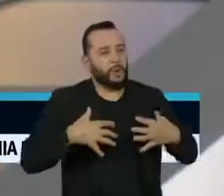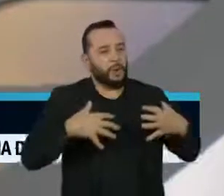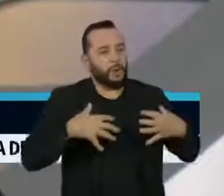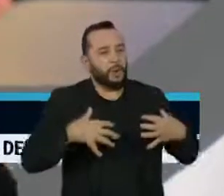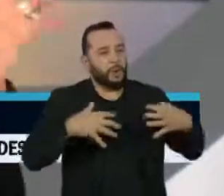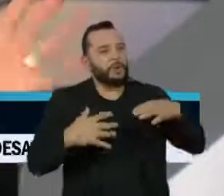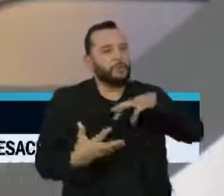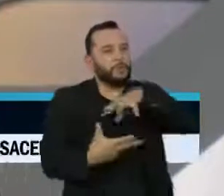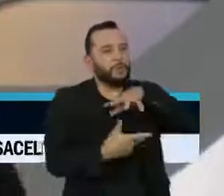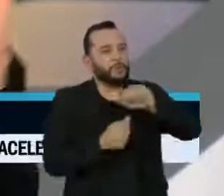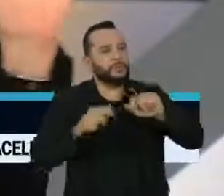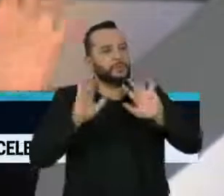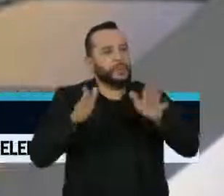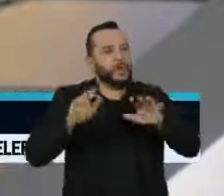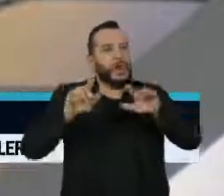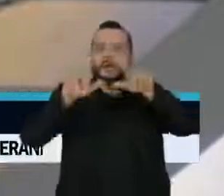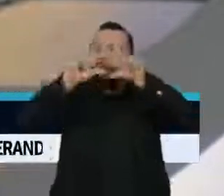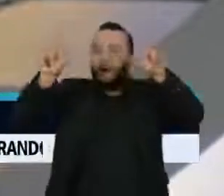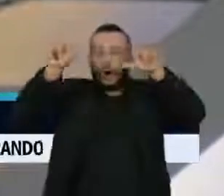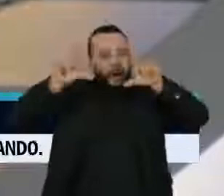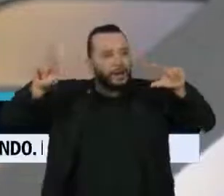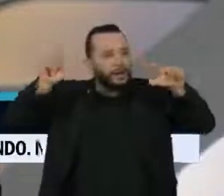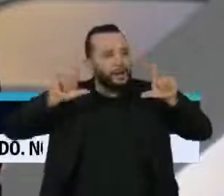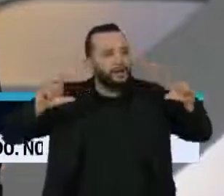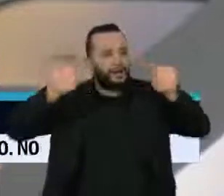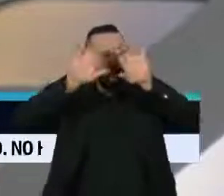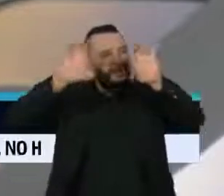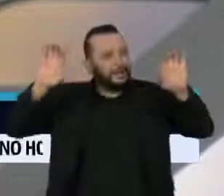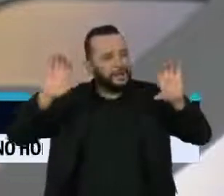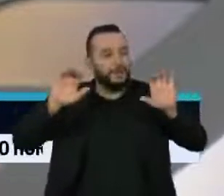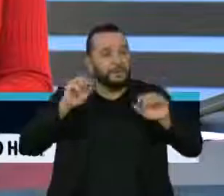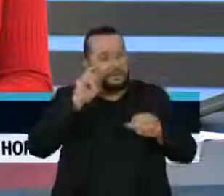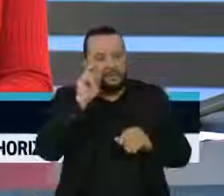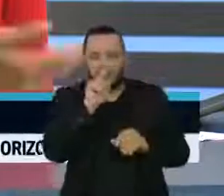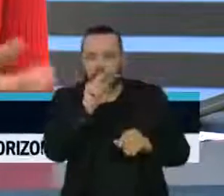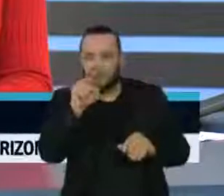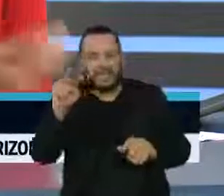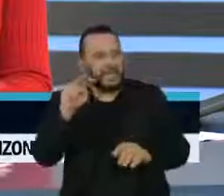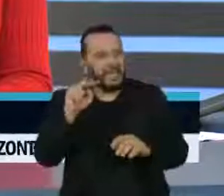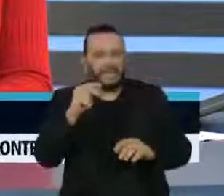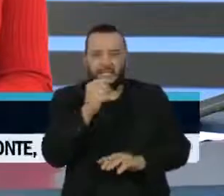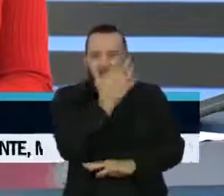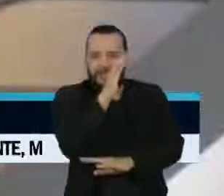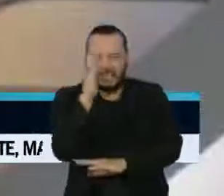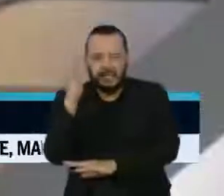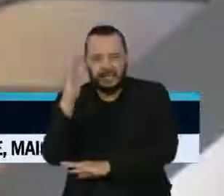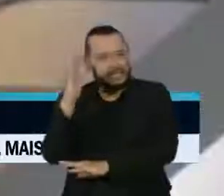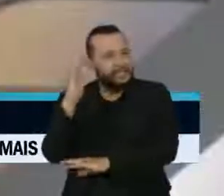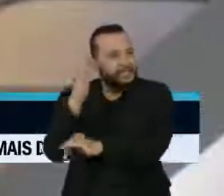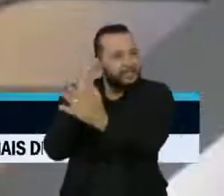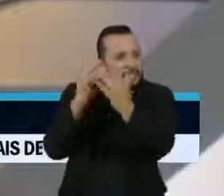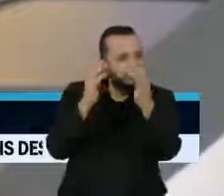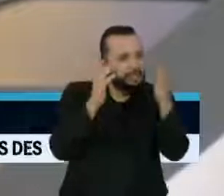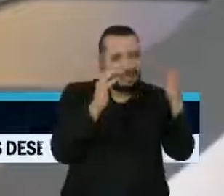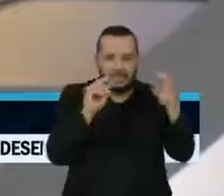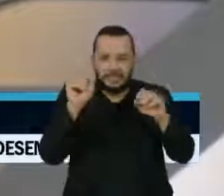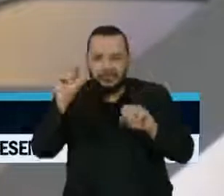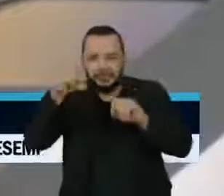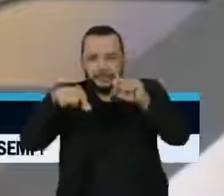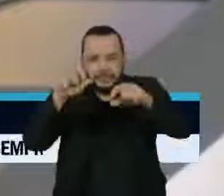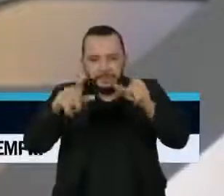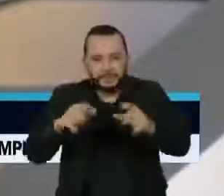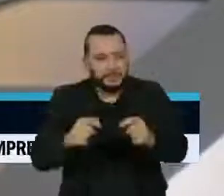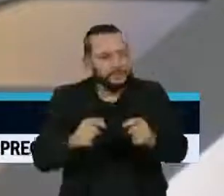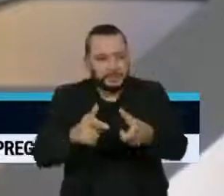o projeto, parece até um filme, espero que não seja de ficção, mas espero que realmente isso acaba se concretizando, mas pelo que foi